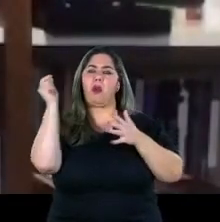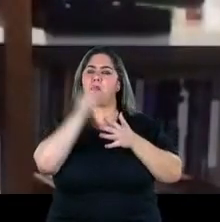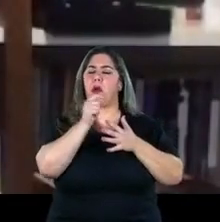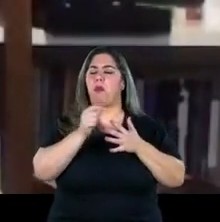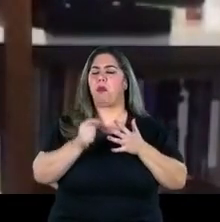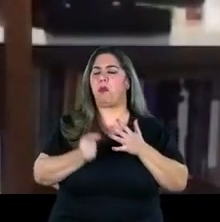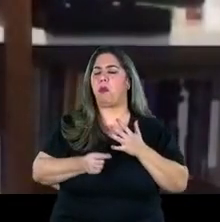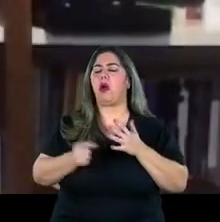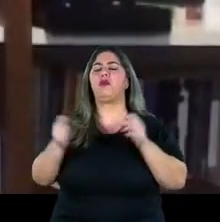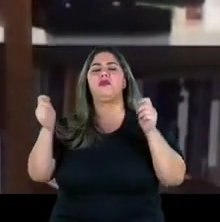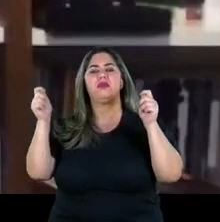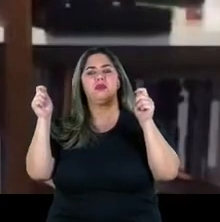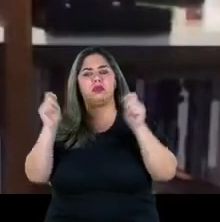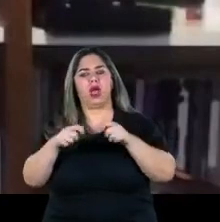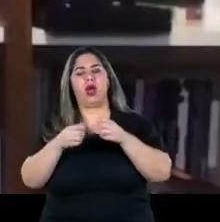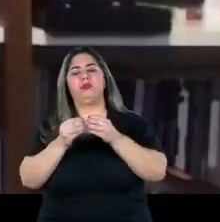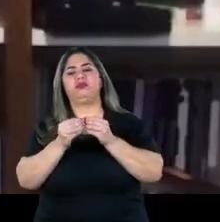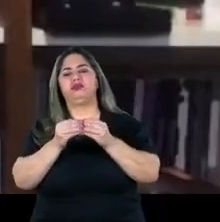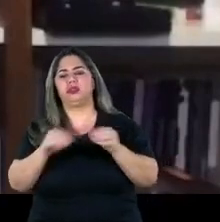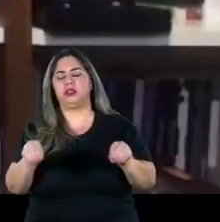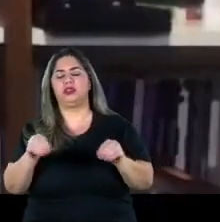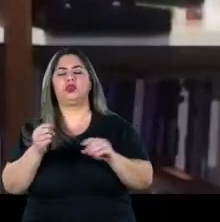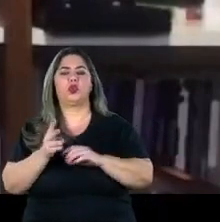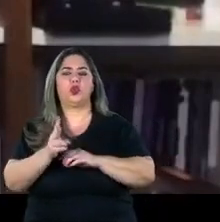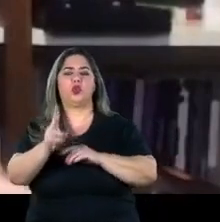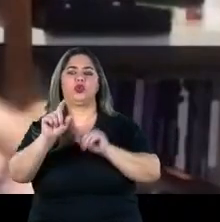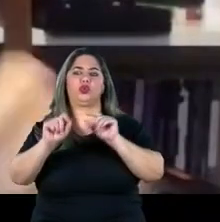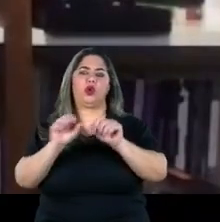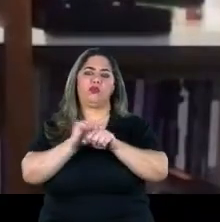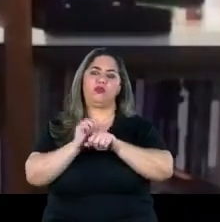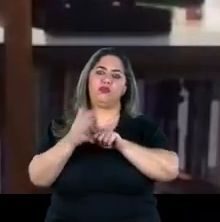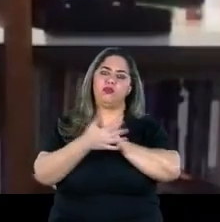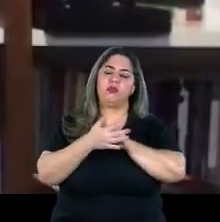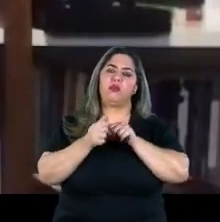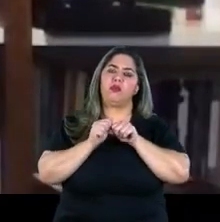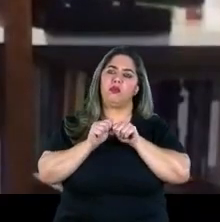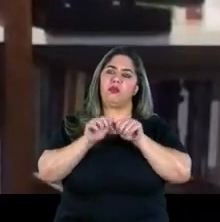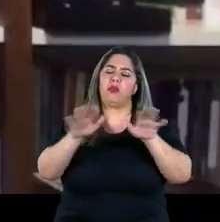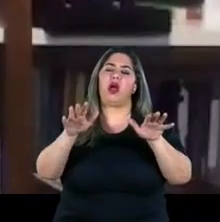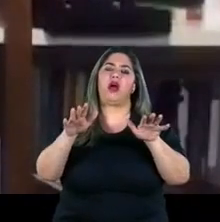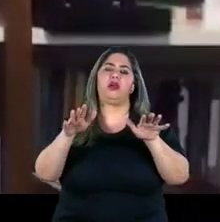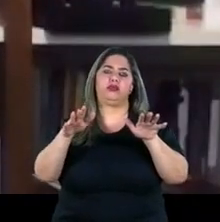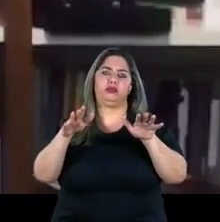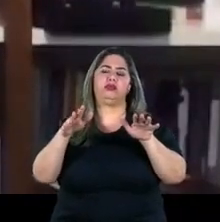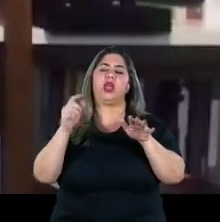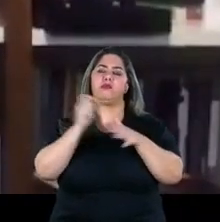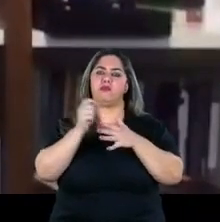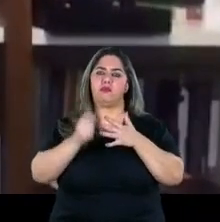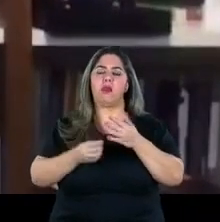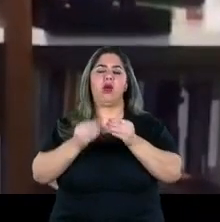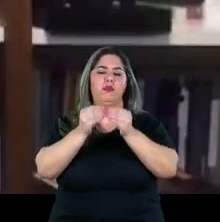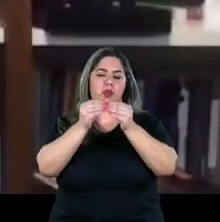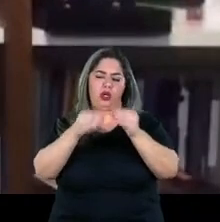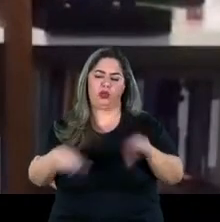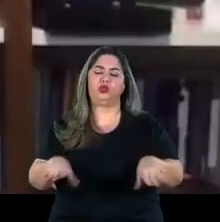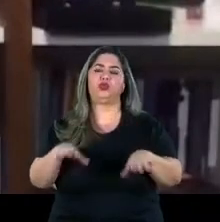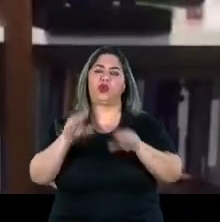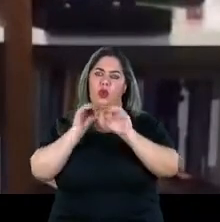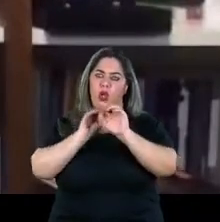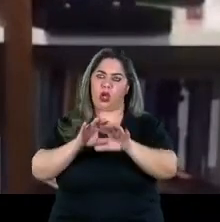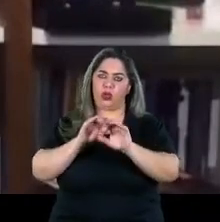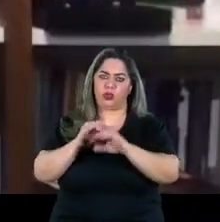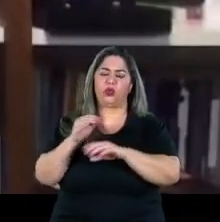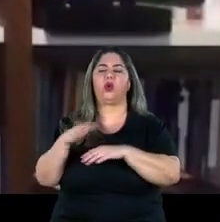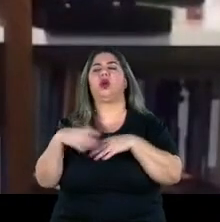prejudicando profundamente a continuidade tivemos a pandemia que aumentou terrivelmente sobretudo a questão da educação